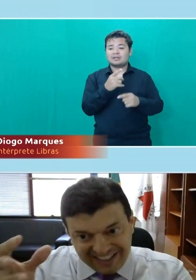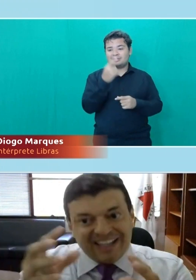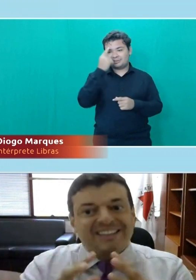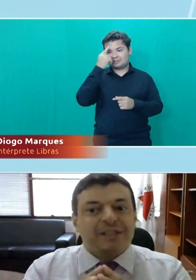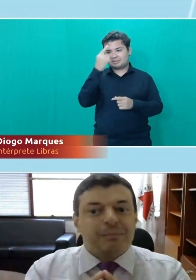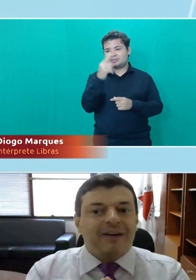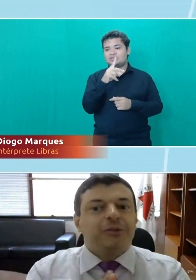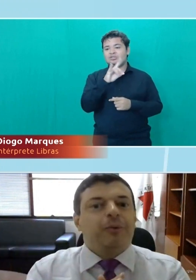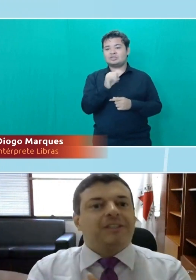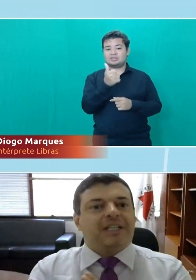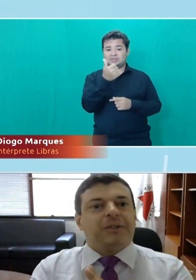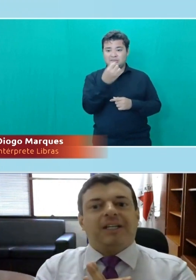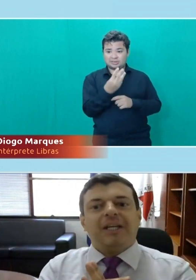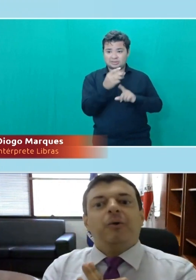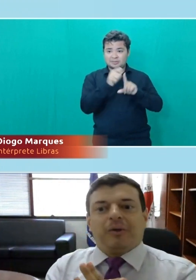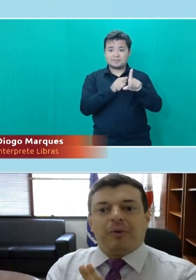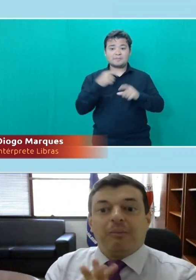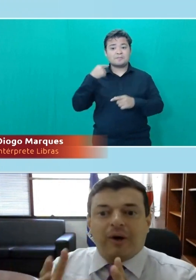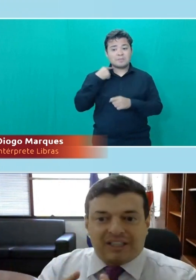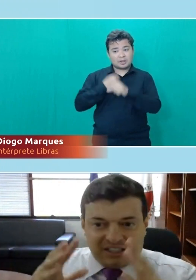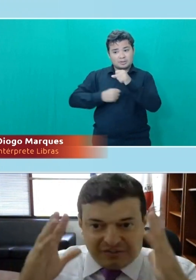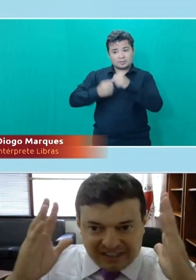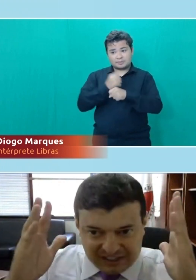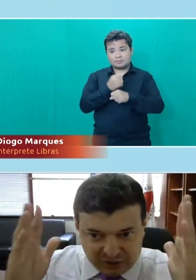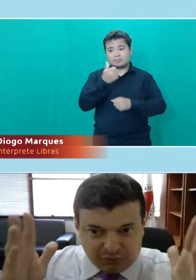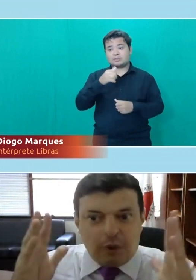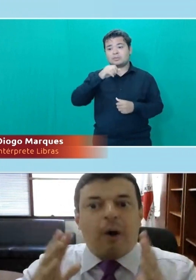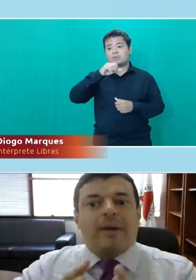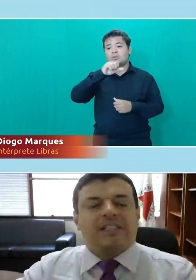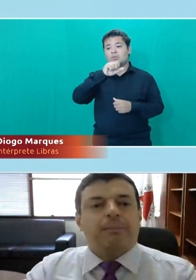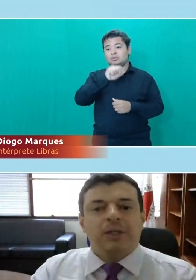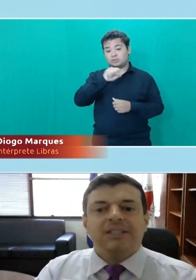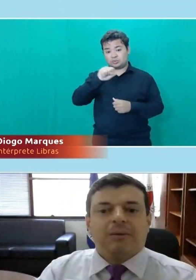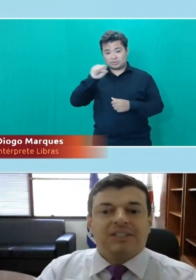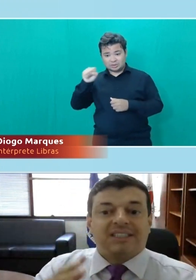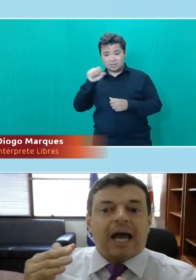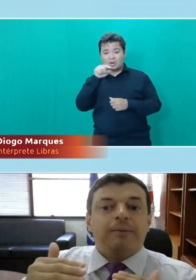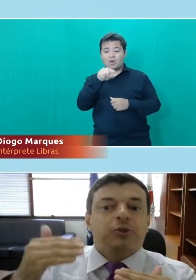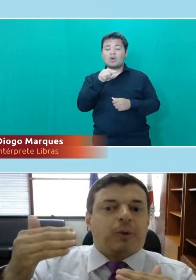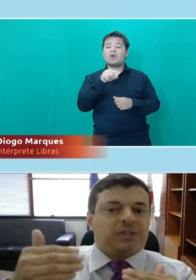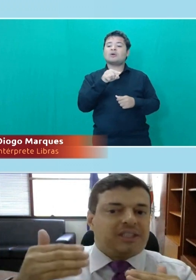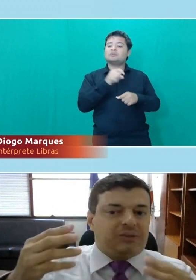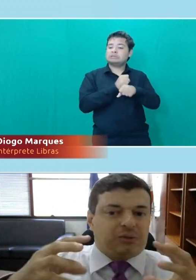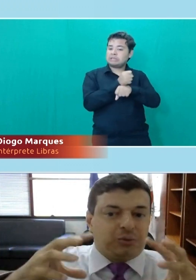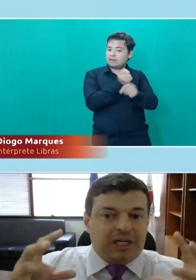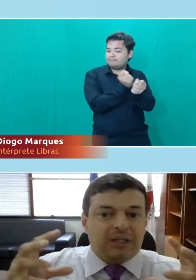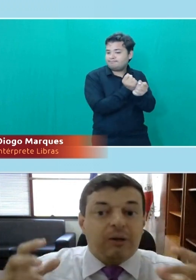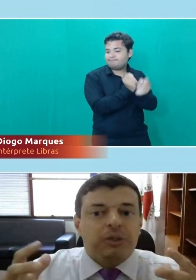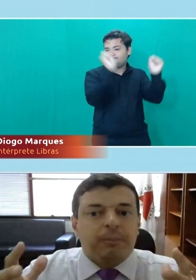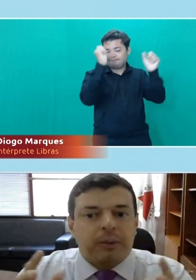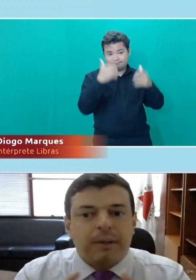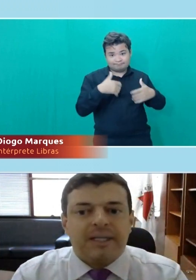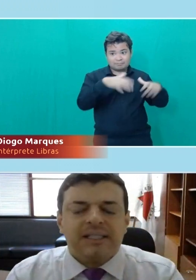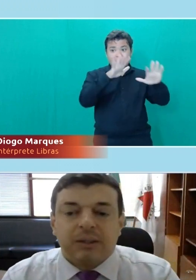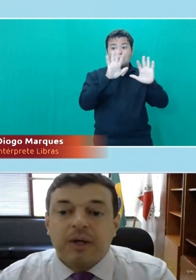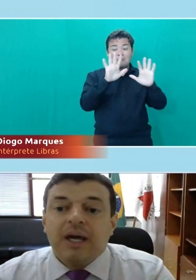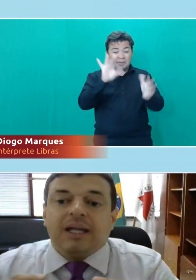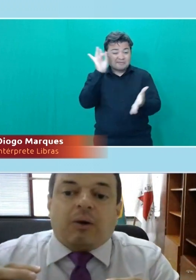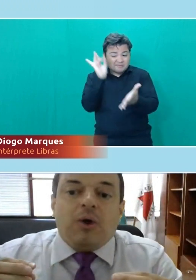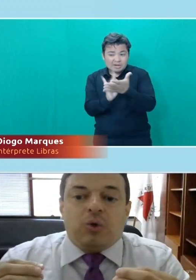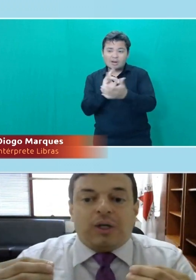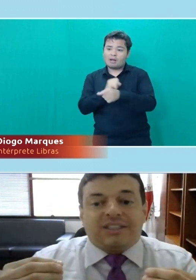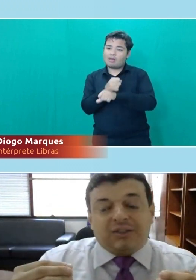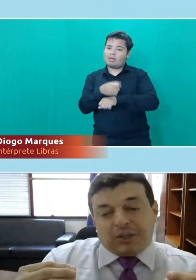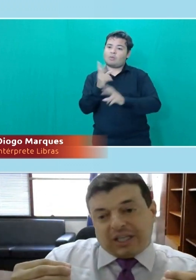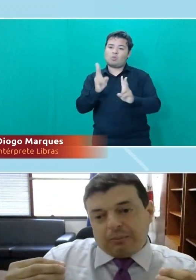13 de maio de 1888, embora tivesse sido formalmente a abolição. A sabe dos processos que o direito é uma luta por implementação.